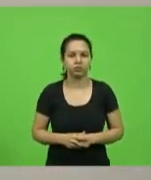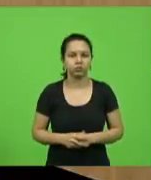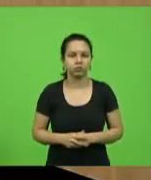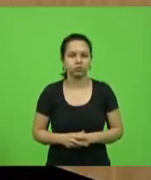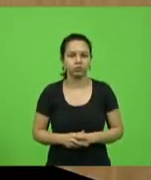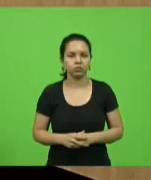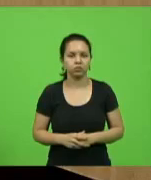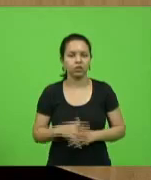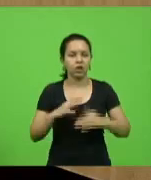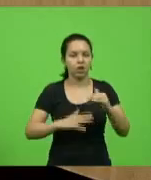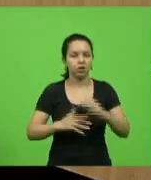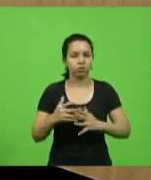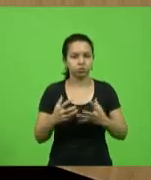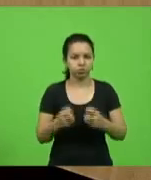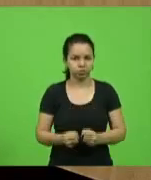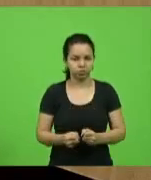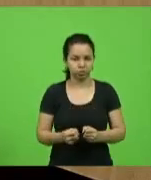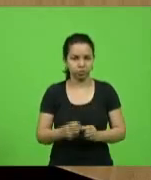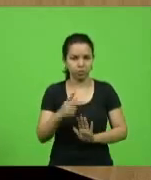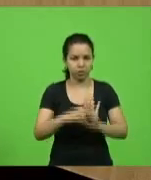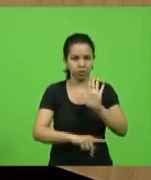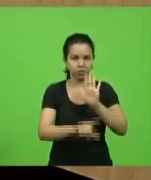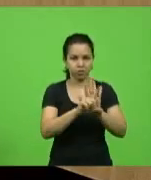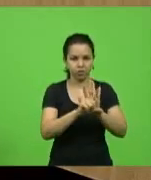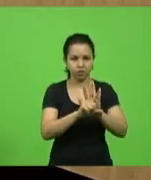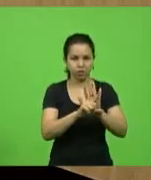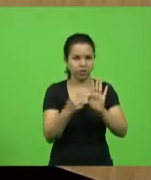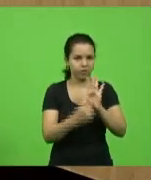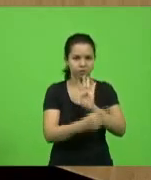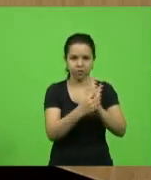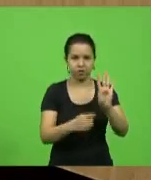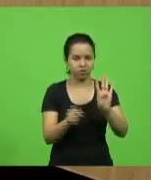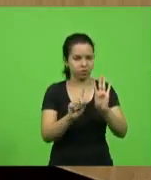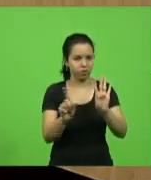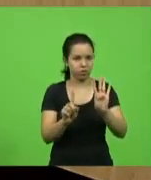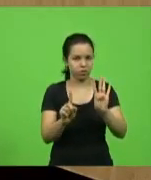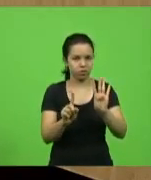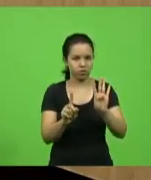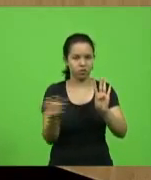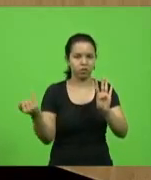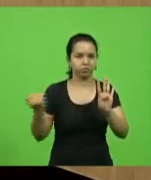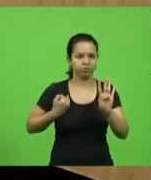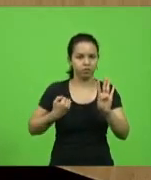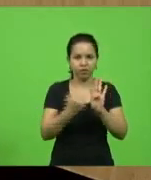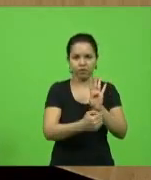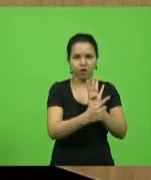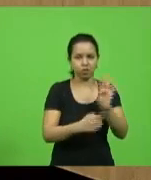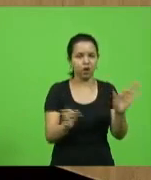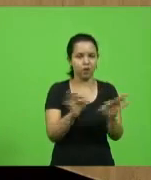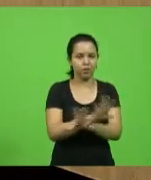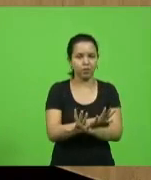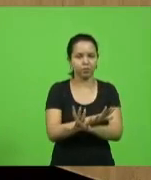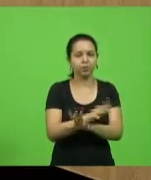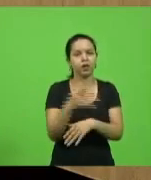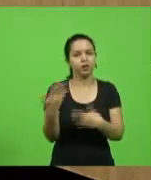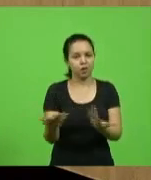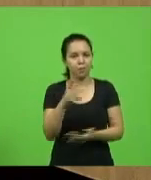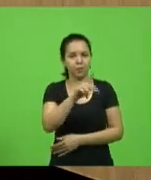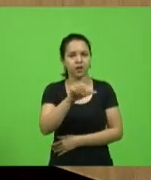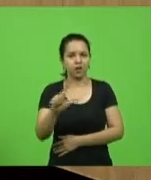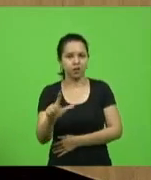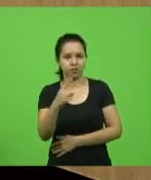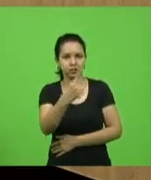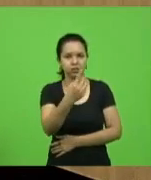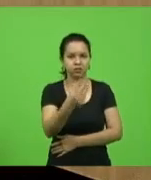Essa matéria é projeto de lei, não é veto. Os vetos acabaram, me alertam aqui, assessoria. Então, é PL 138 de 2020.